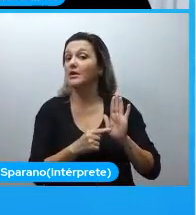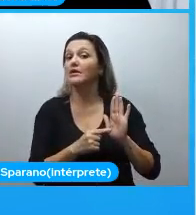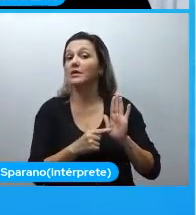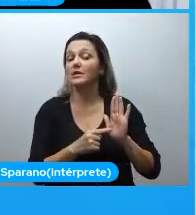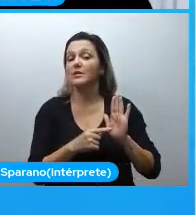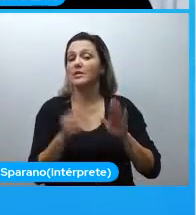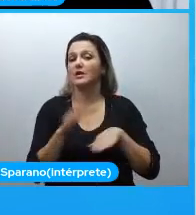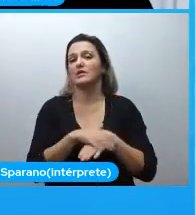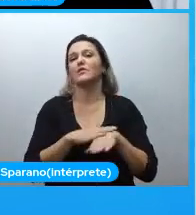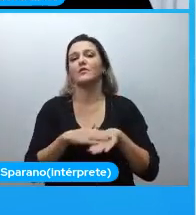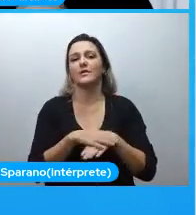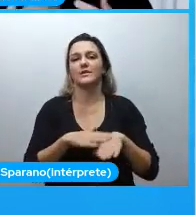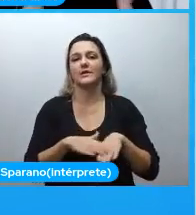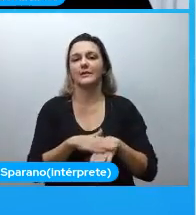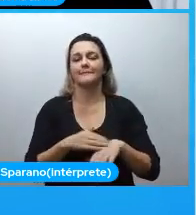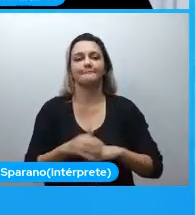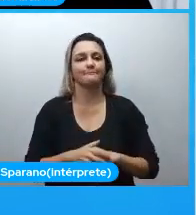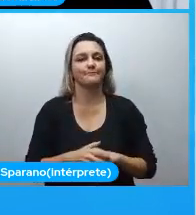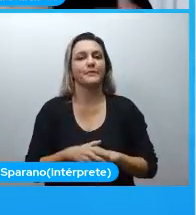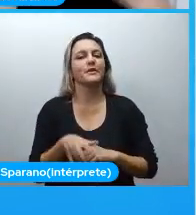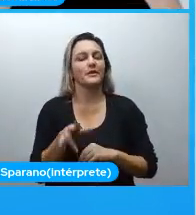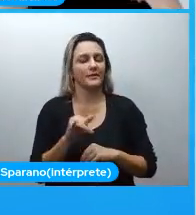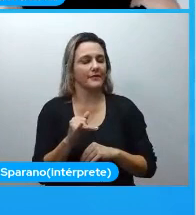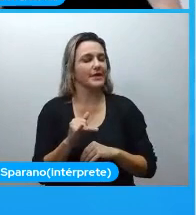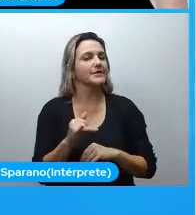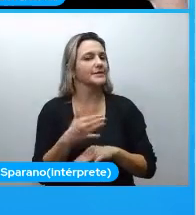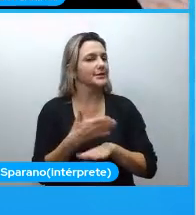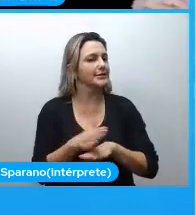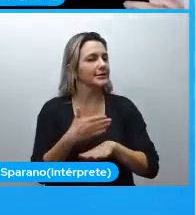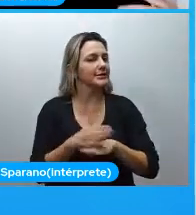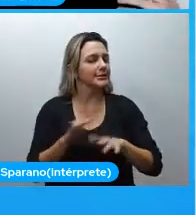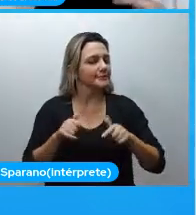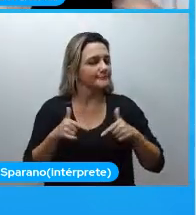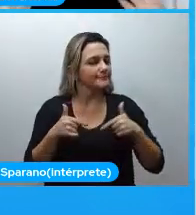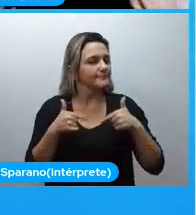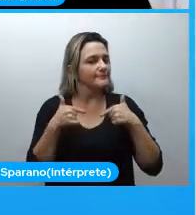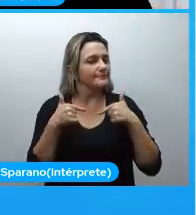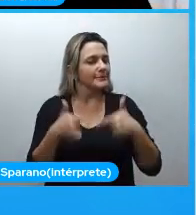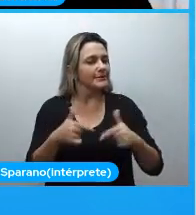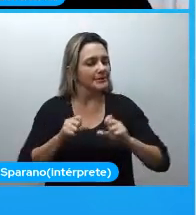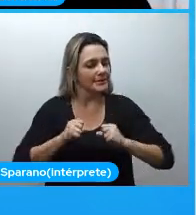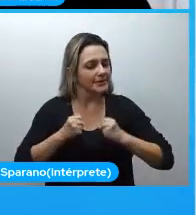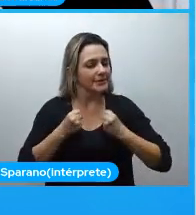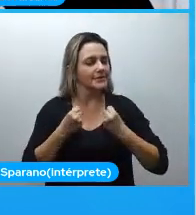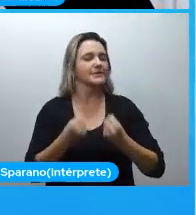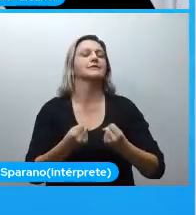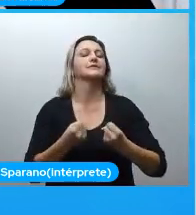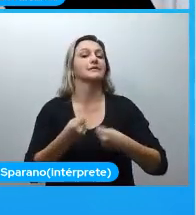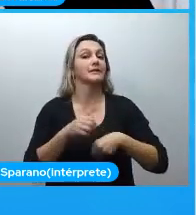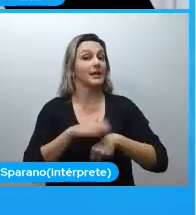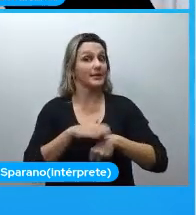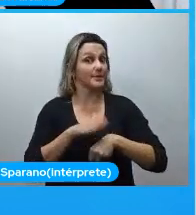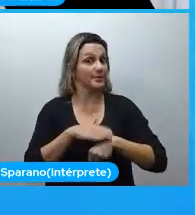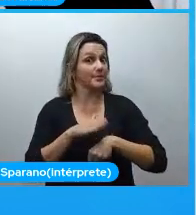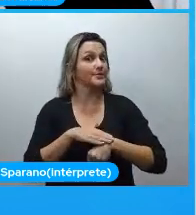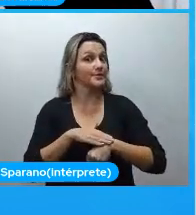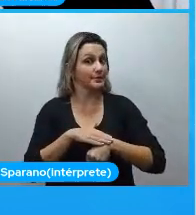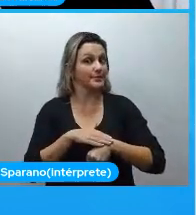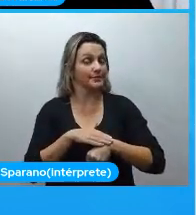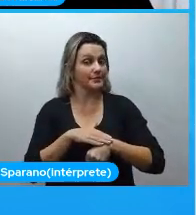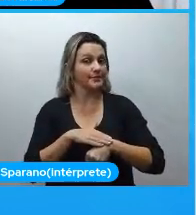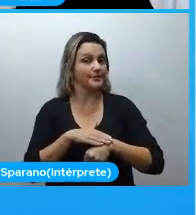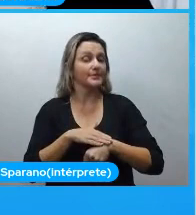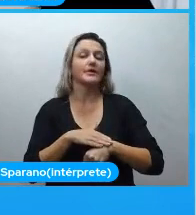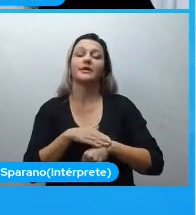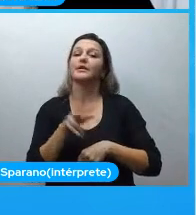porque vai ser um exercício, vai ser algo que vai exigir tempo, vai ser algo que vai exigir esforço e vai